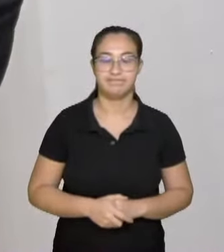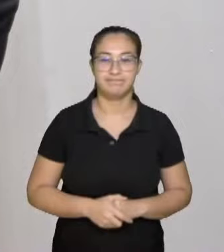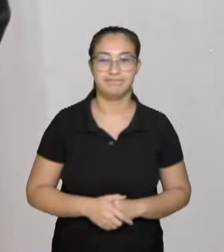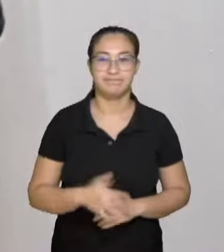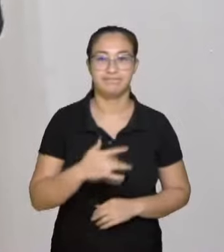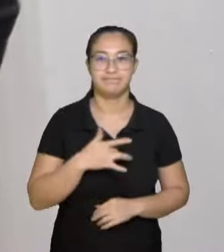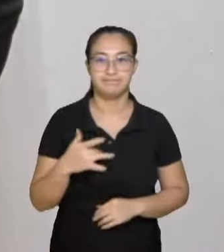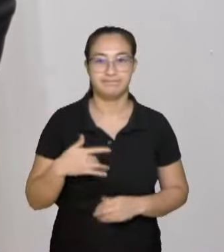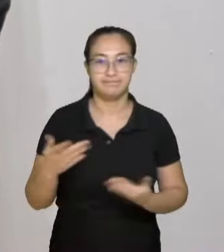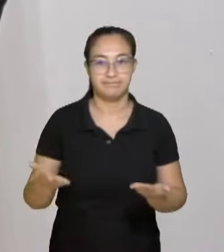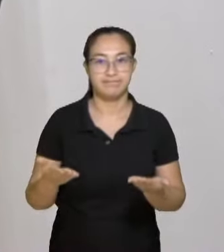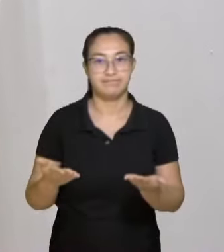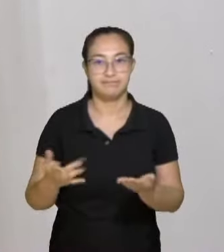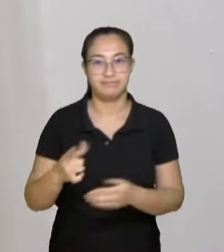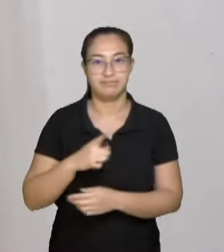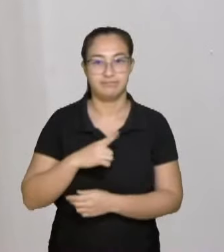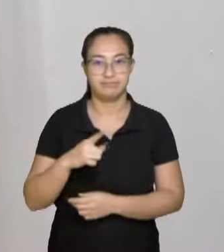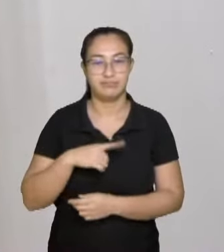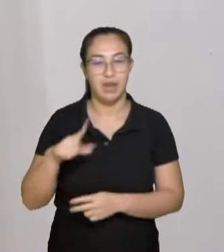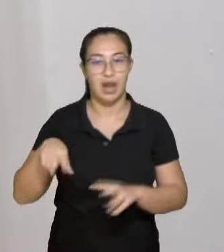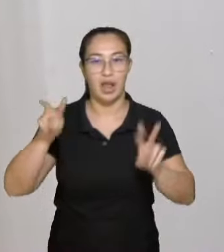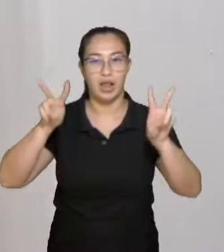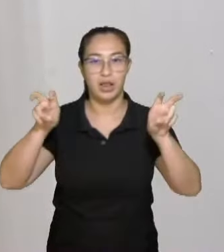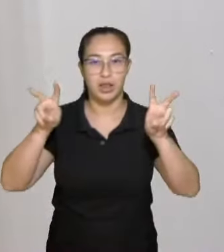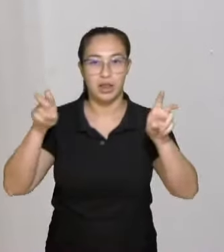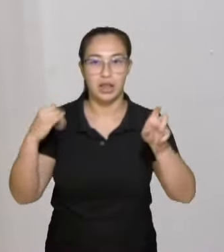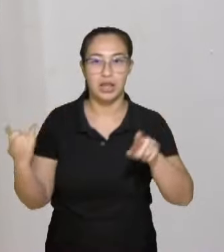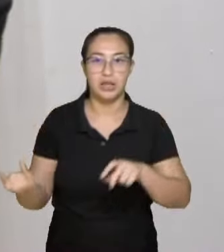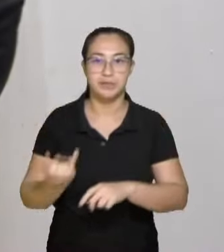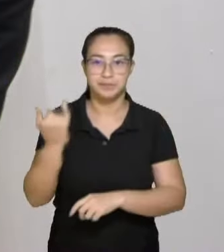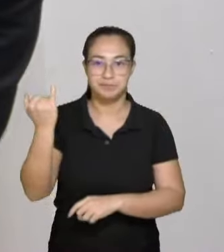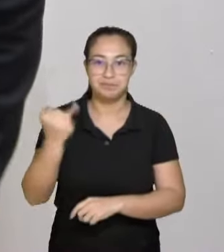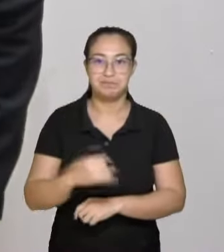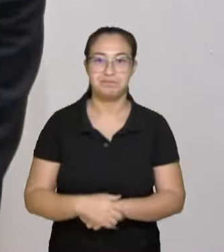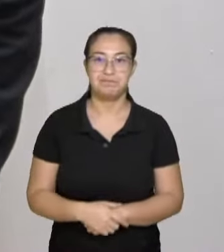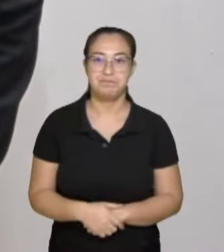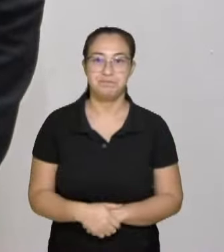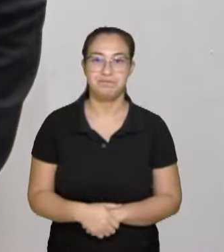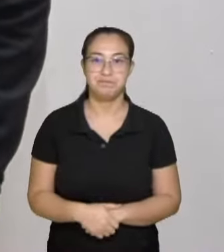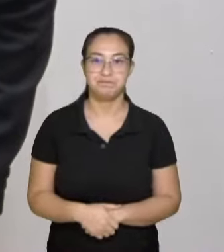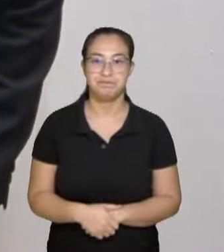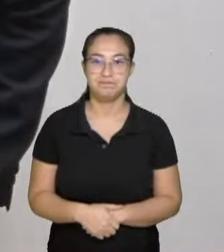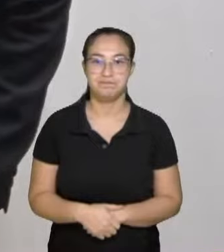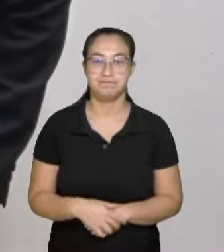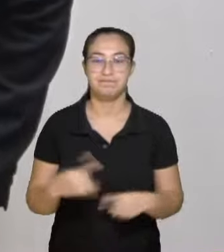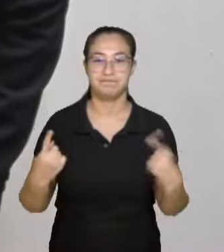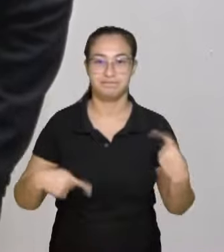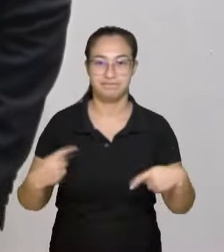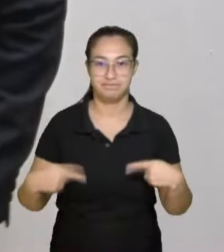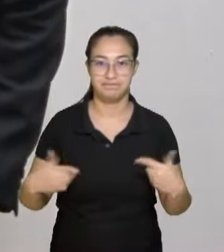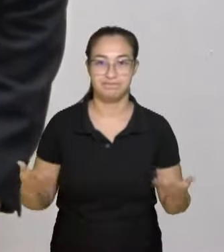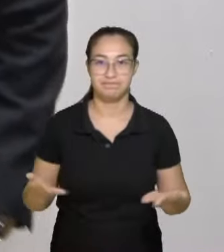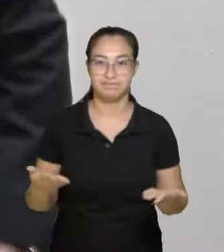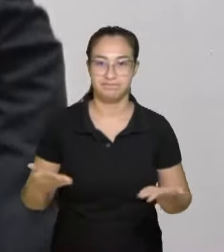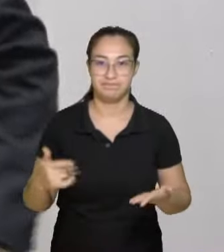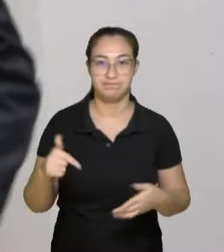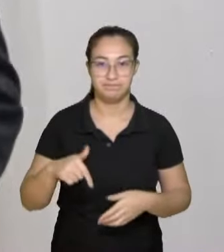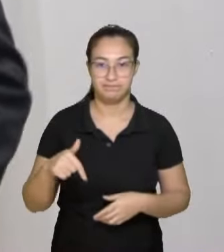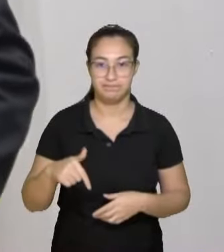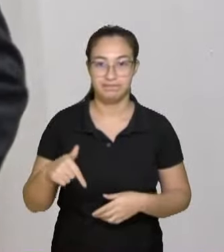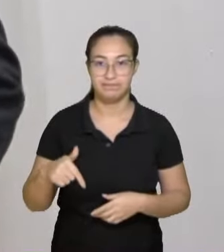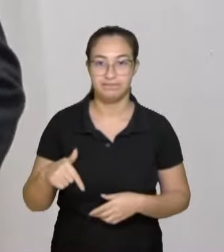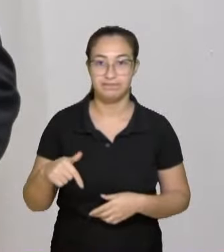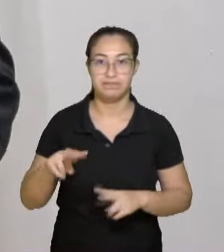já que é um tema muito importante que foi debatido aqui nessa casa, a questão